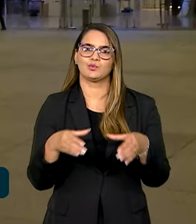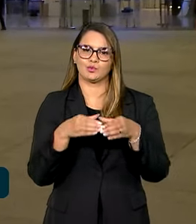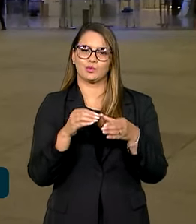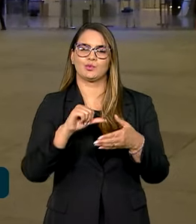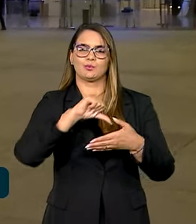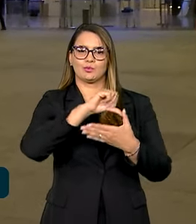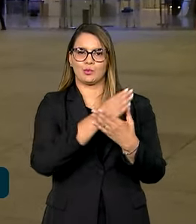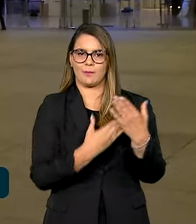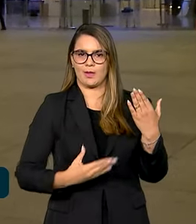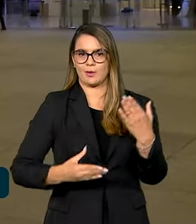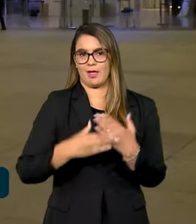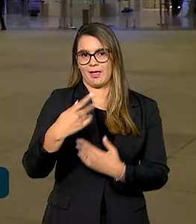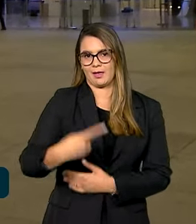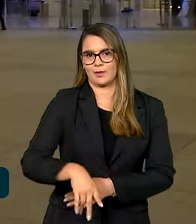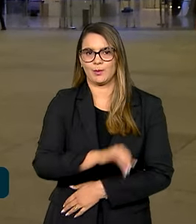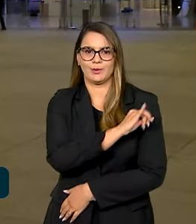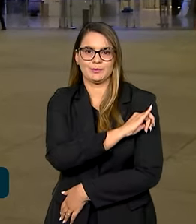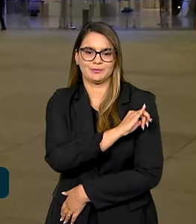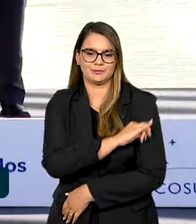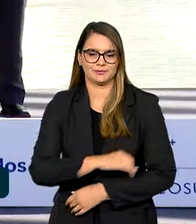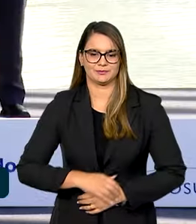Mercosul aqui no Rio de Janeiro.